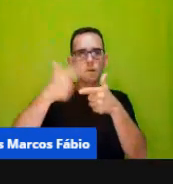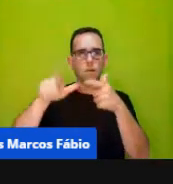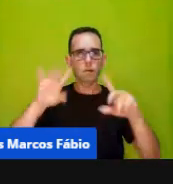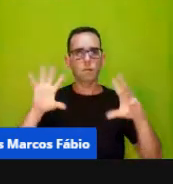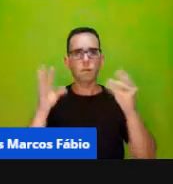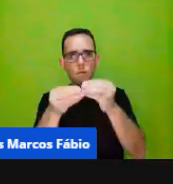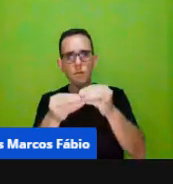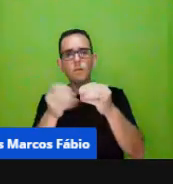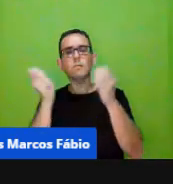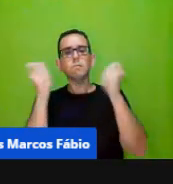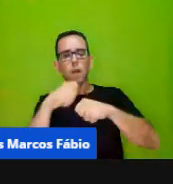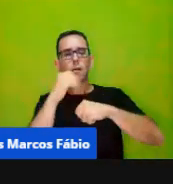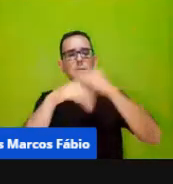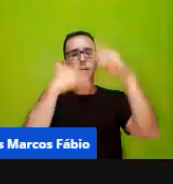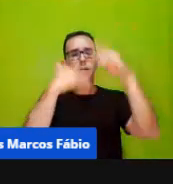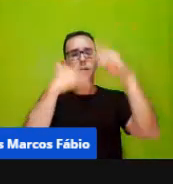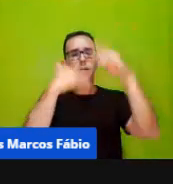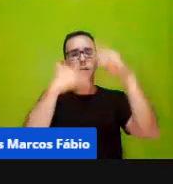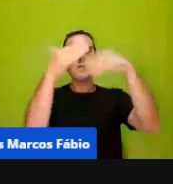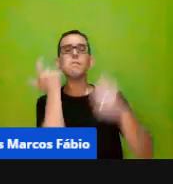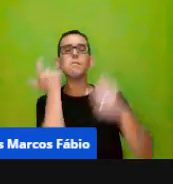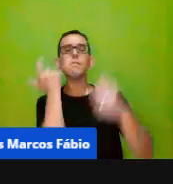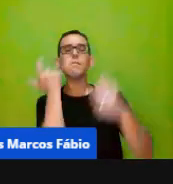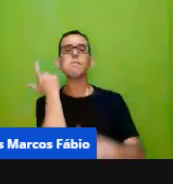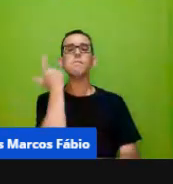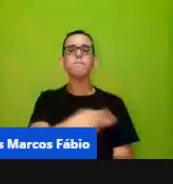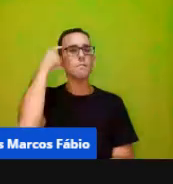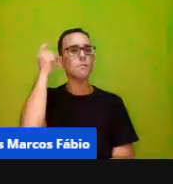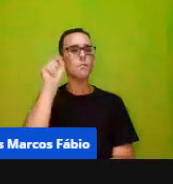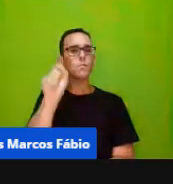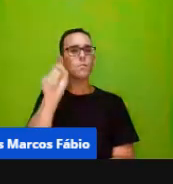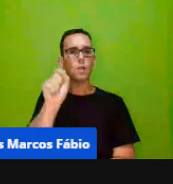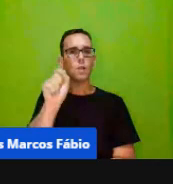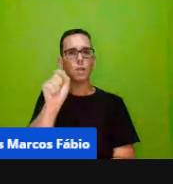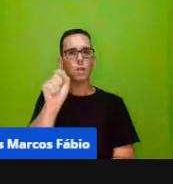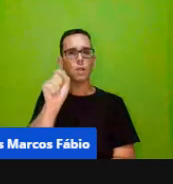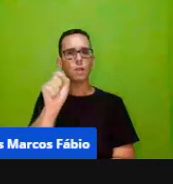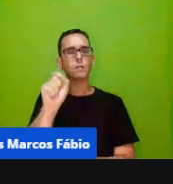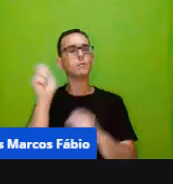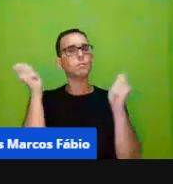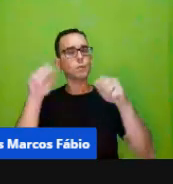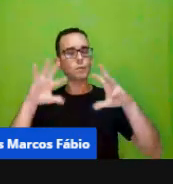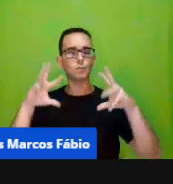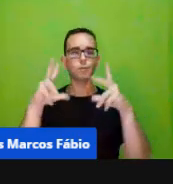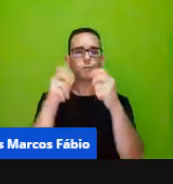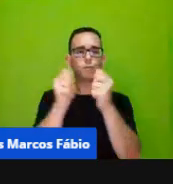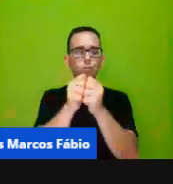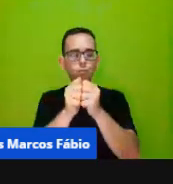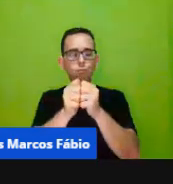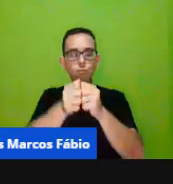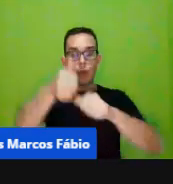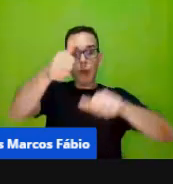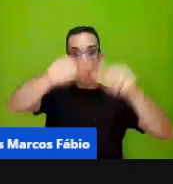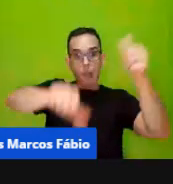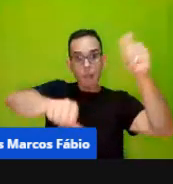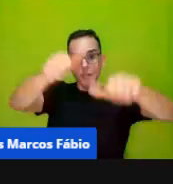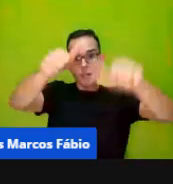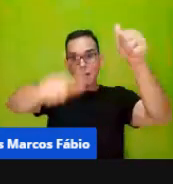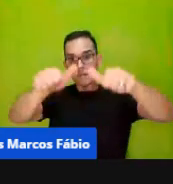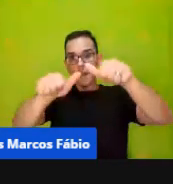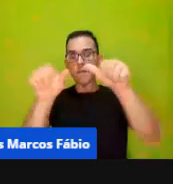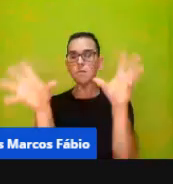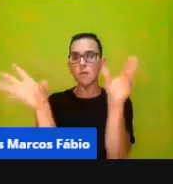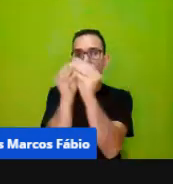desenvolver a capacidade do quê? De generalizar, de analisar, sintetizar, fazer